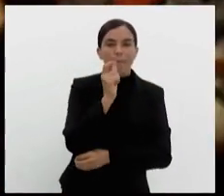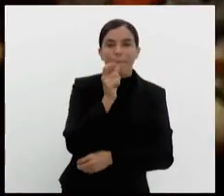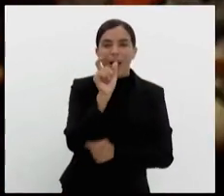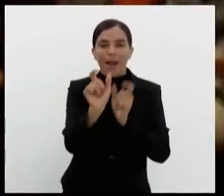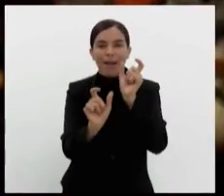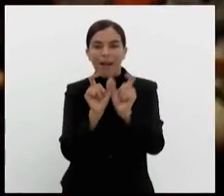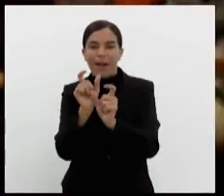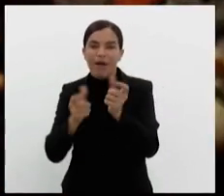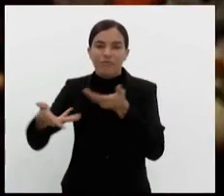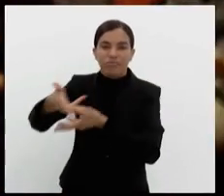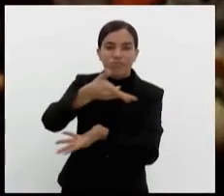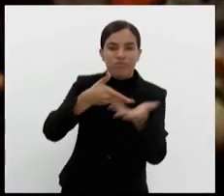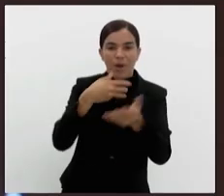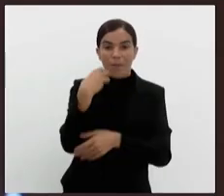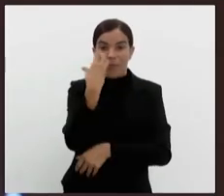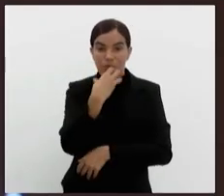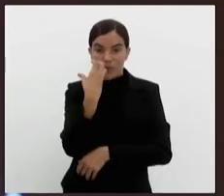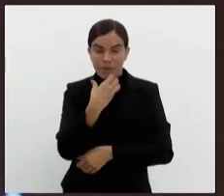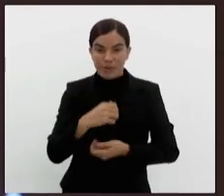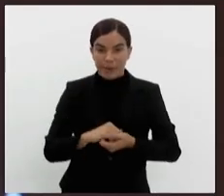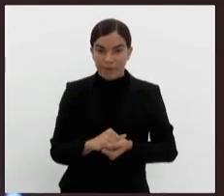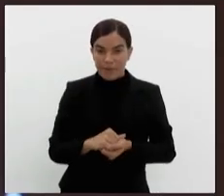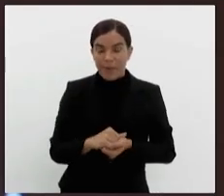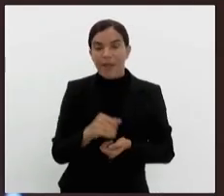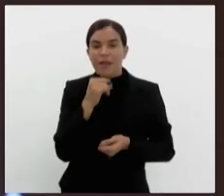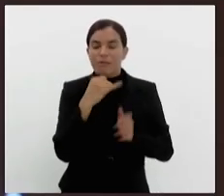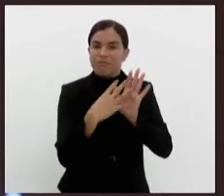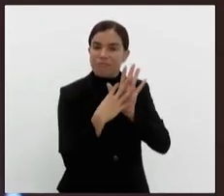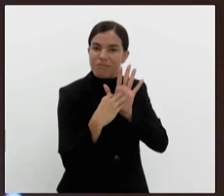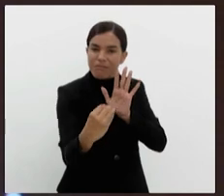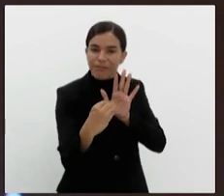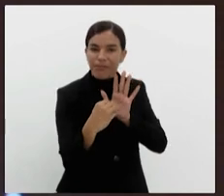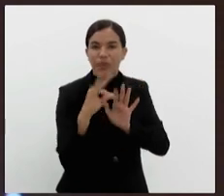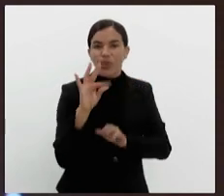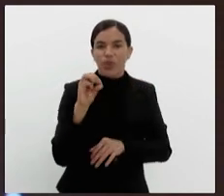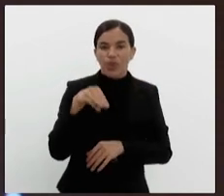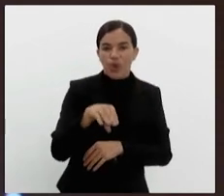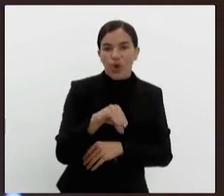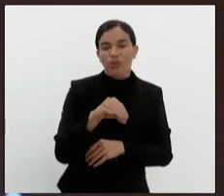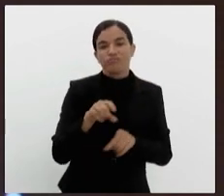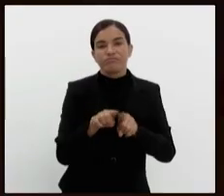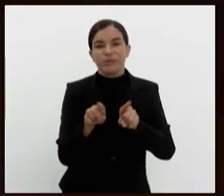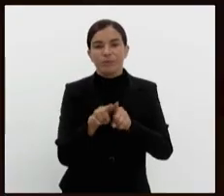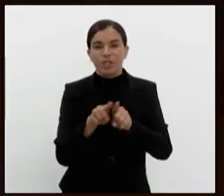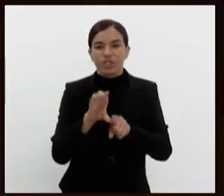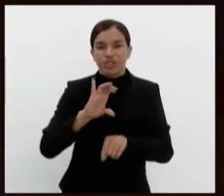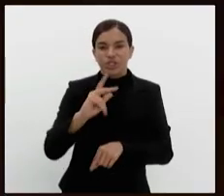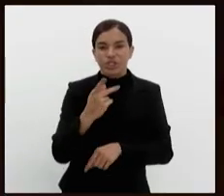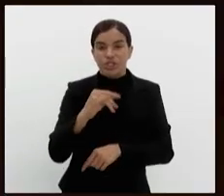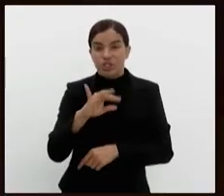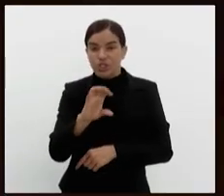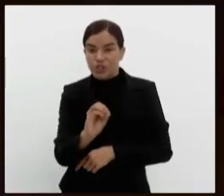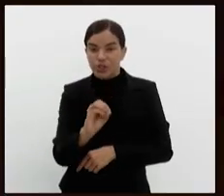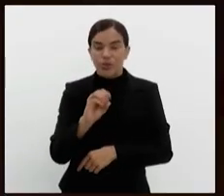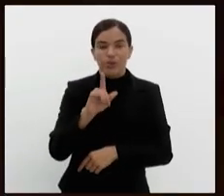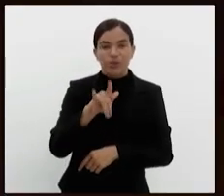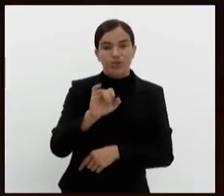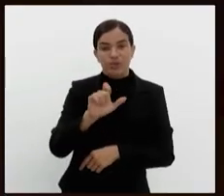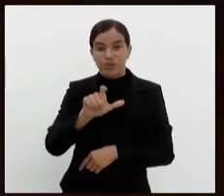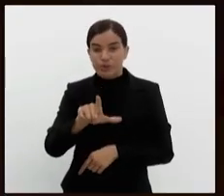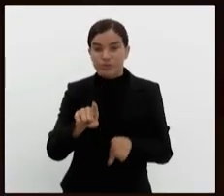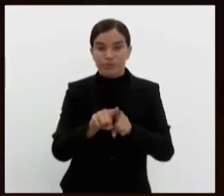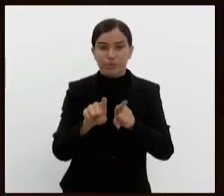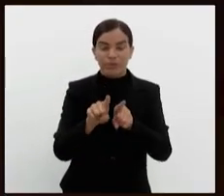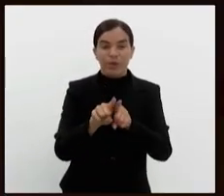dialogam na canção brasileira, com exemplos de músicas de Tom Jobim, Chico Buarque, Gilberto Gil, Caetano